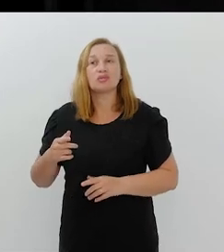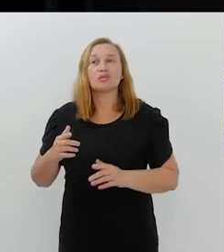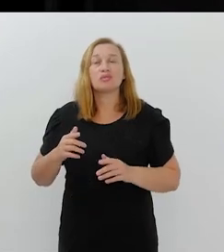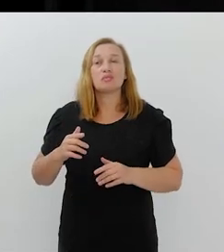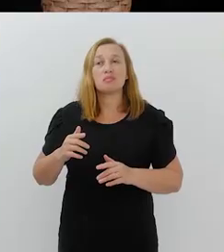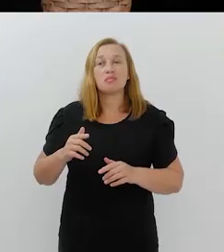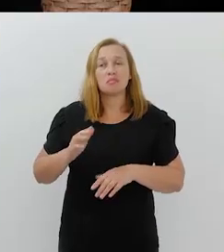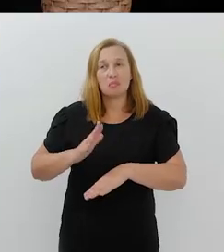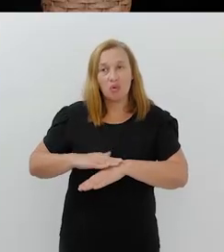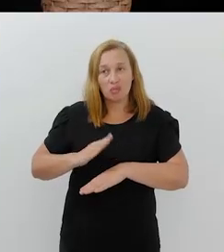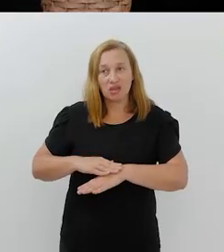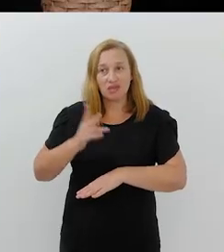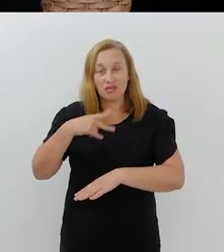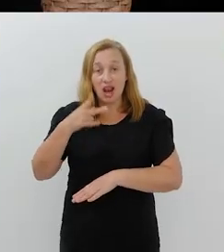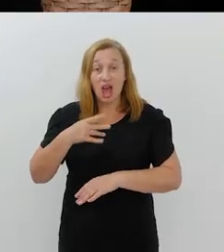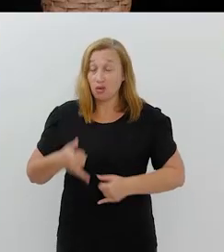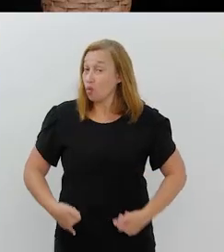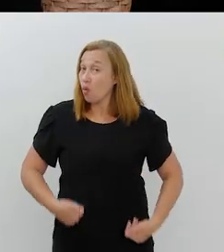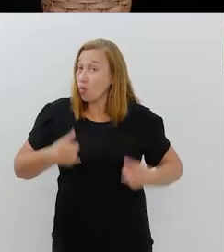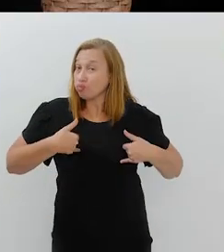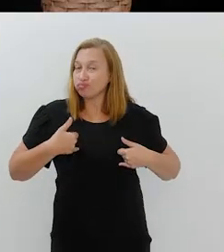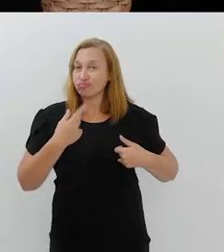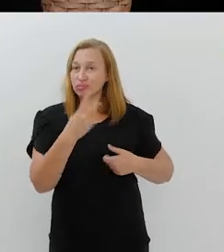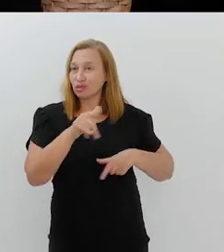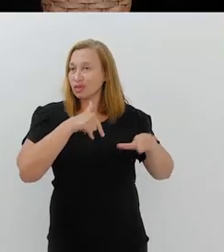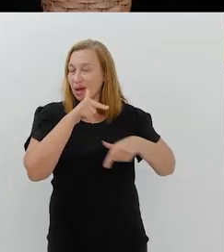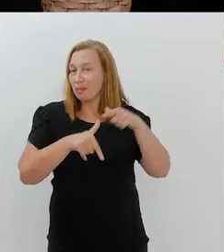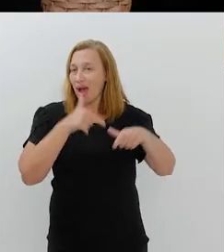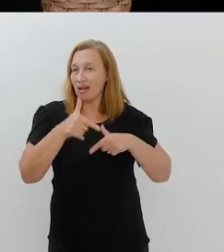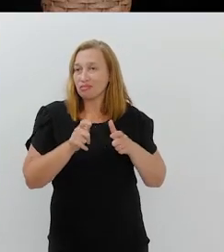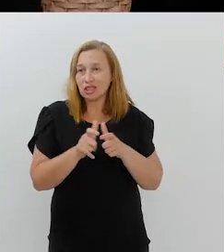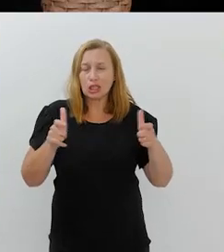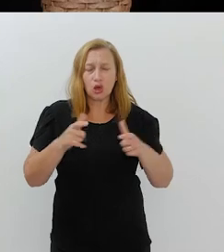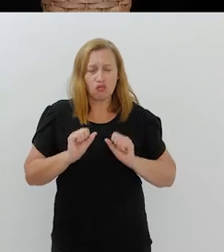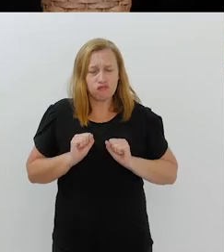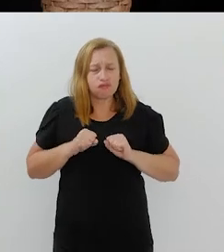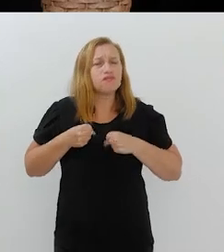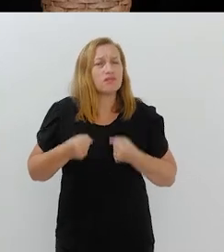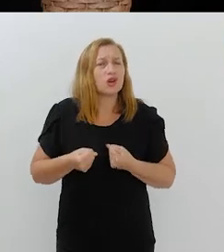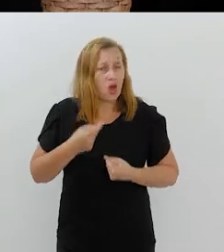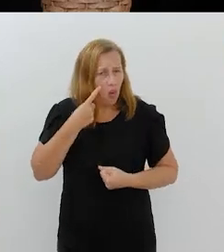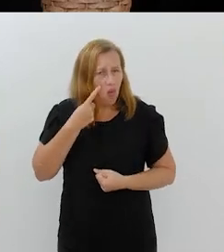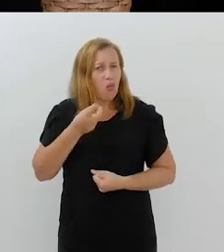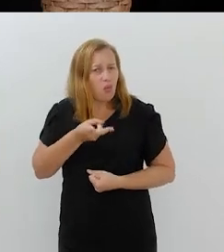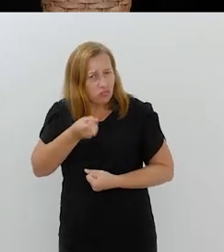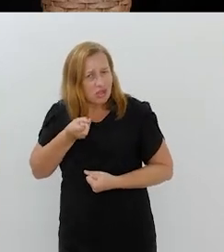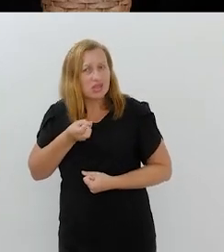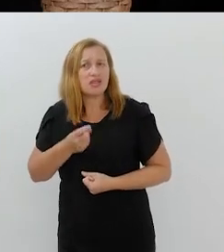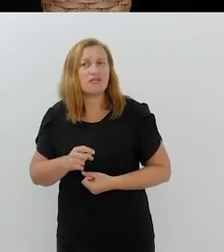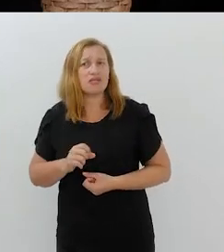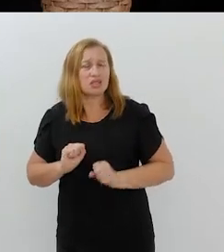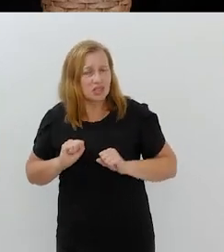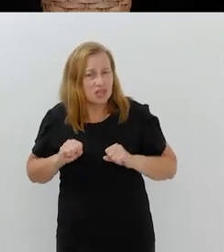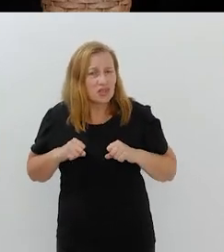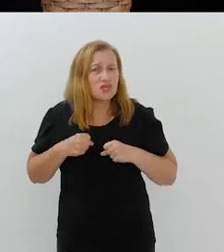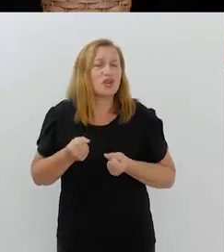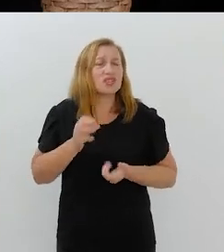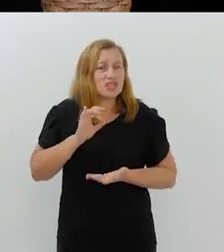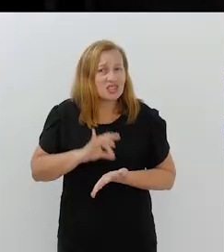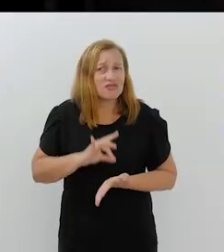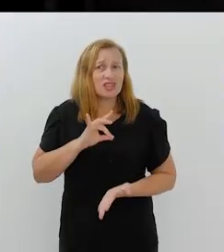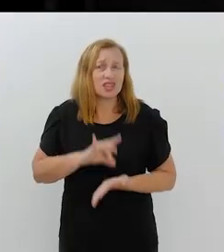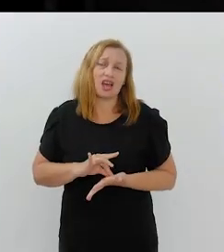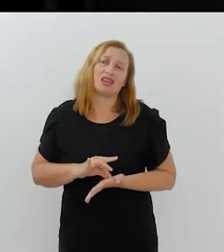E eu quero te dizer que eu tenho um orgulho do teu trabalho muito grande. Você se dedica, eu vejo, você